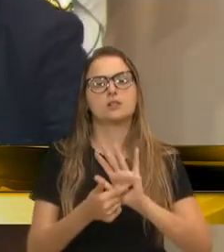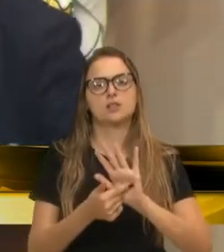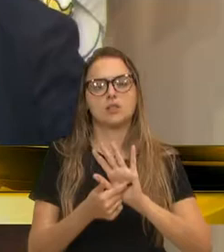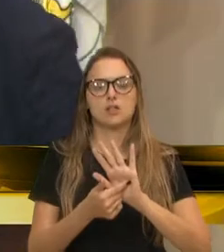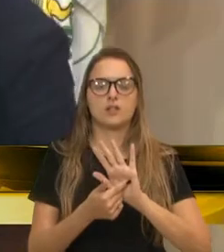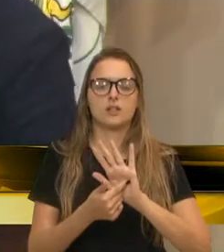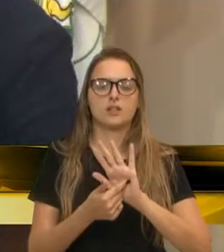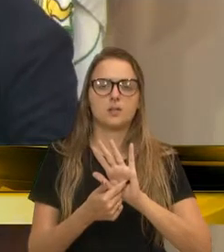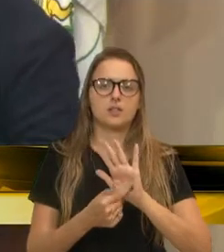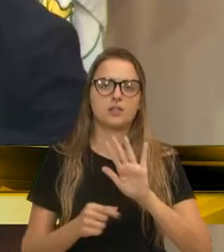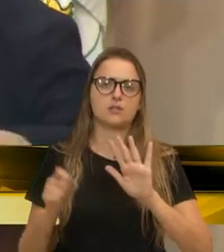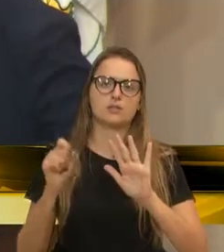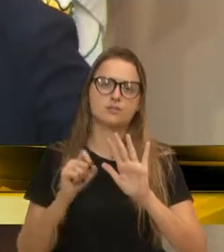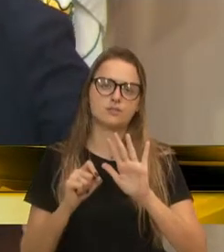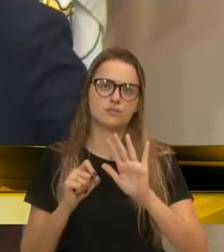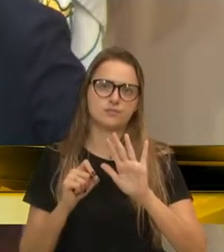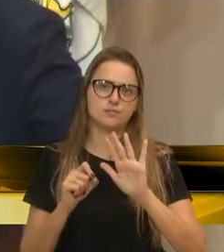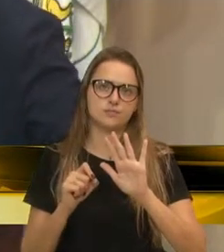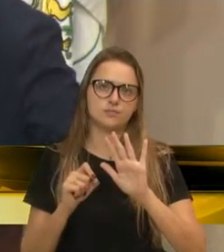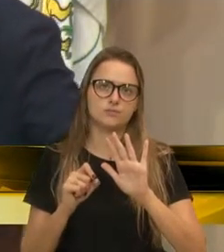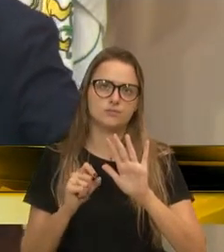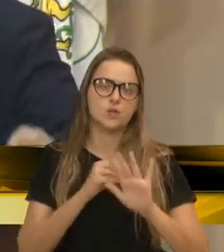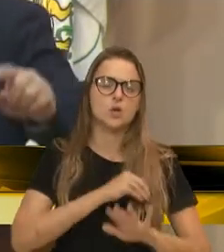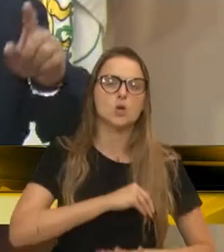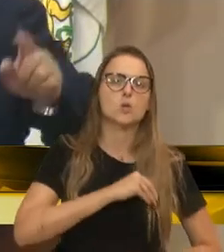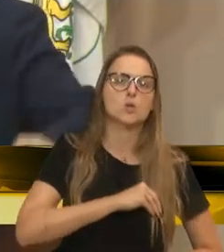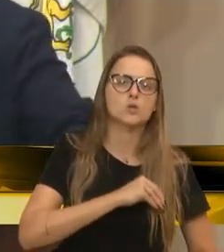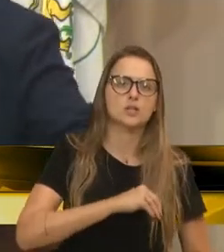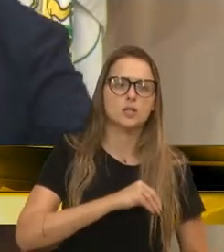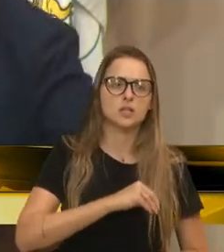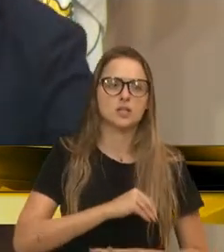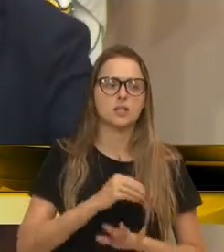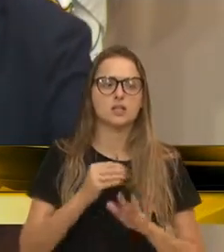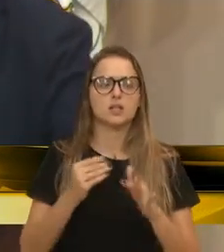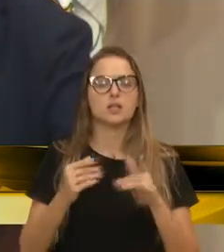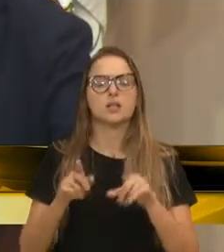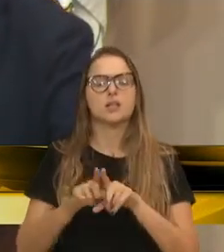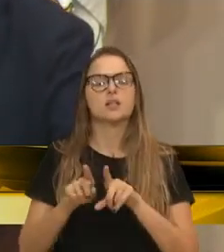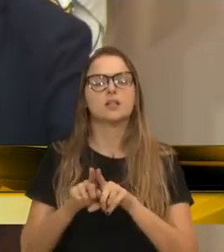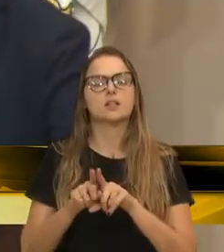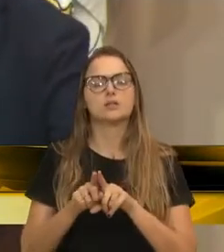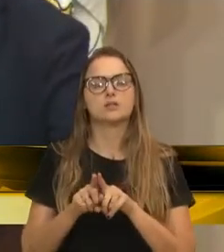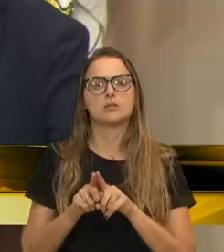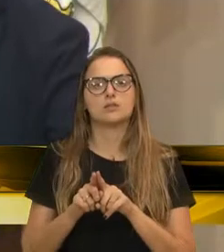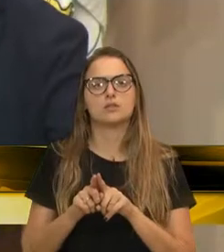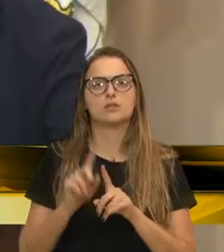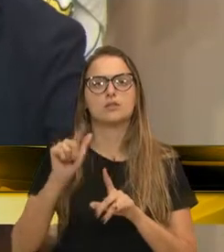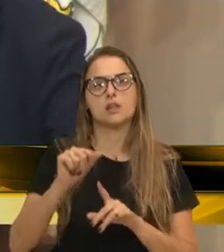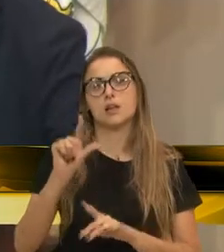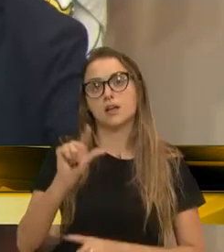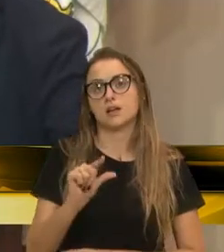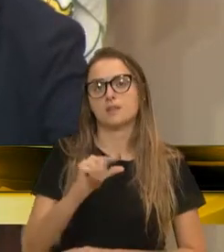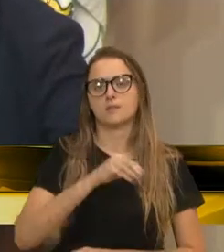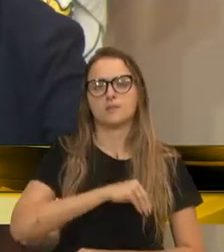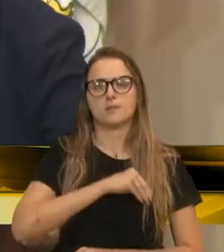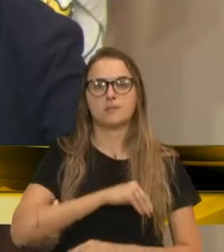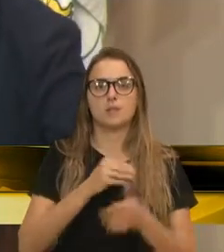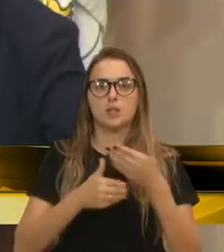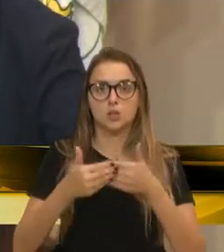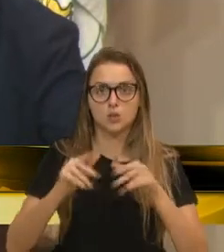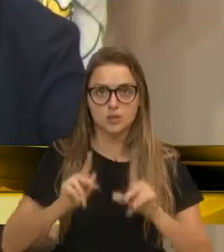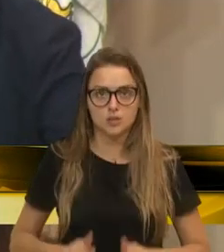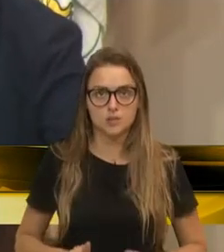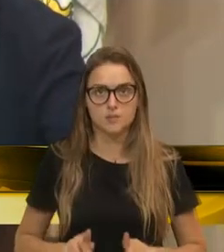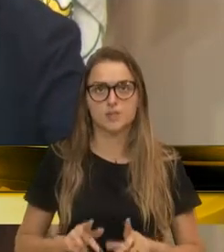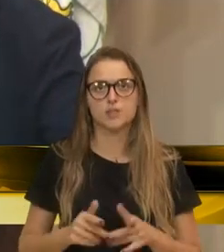os funcionários estão apanhando, que se enlixam. O salário deles, comparado com qualquer outro salário, é reduzíssimo. E as pessoas estão lá